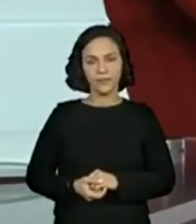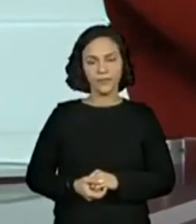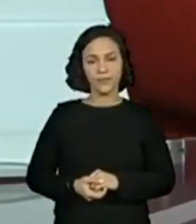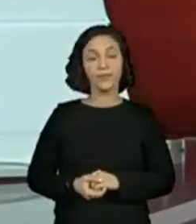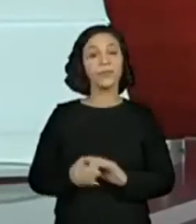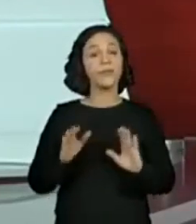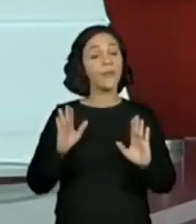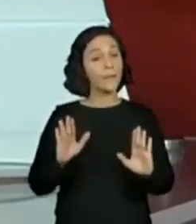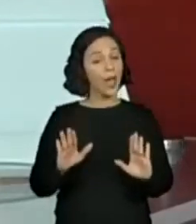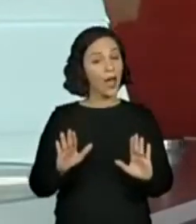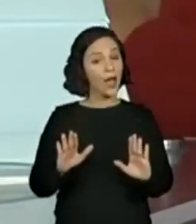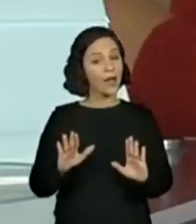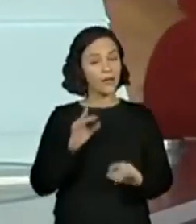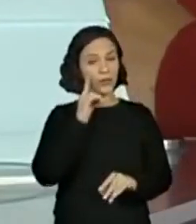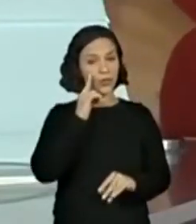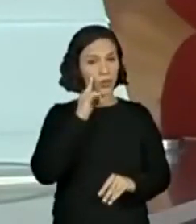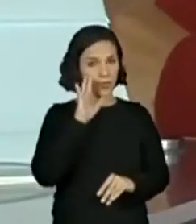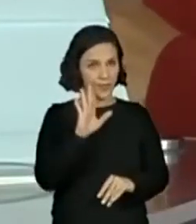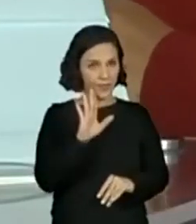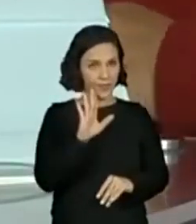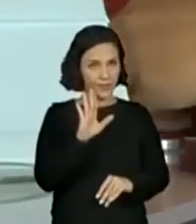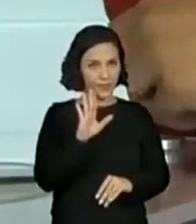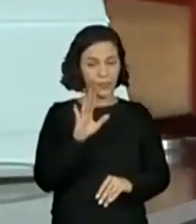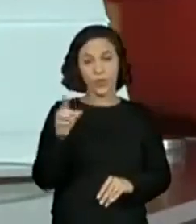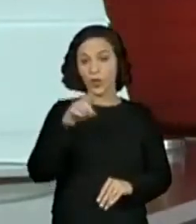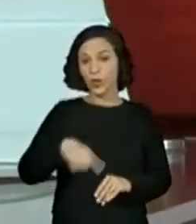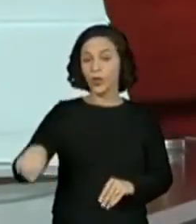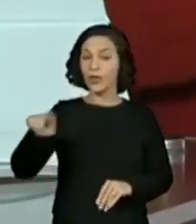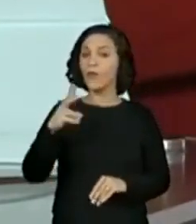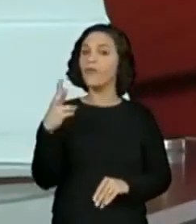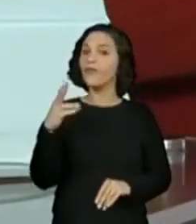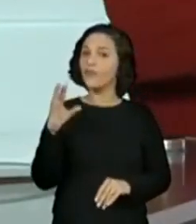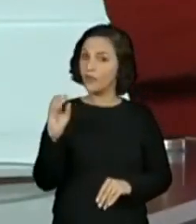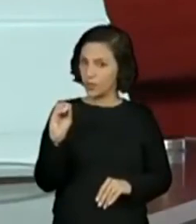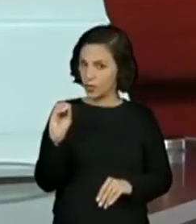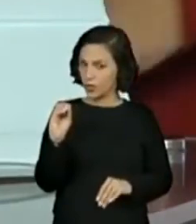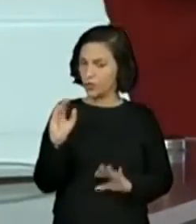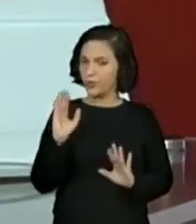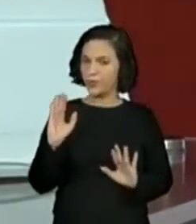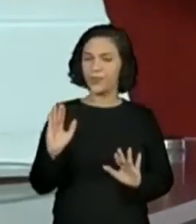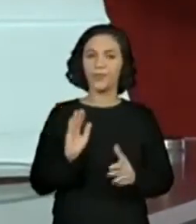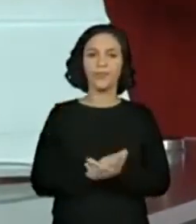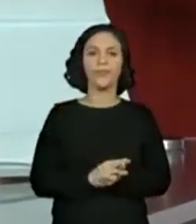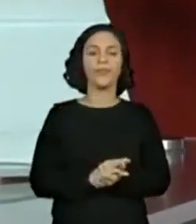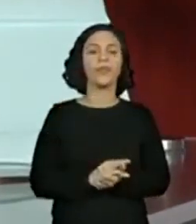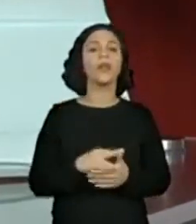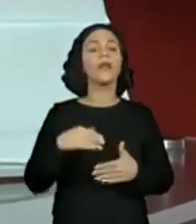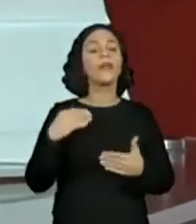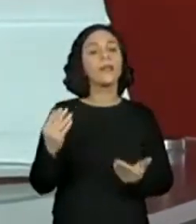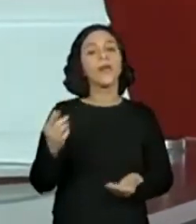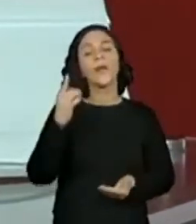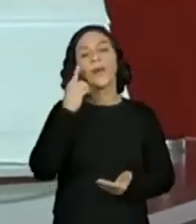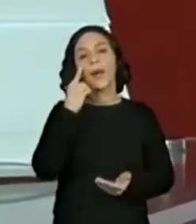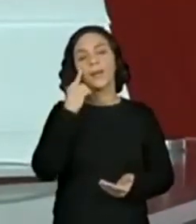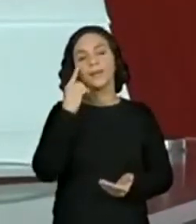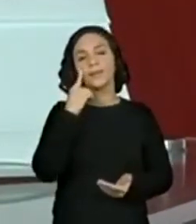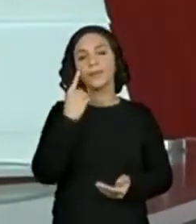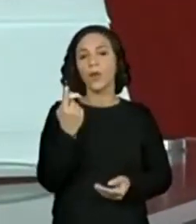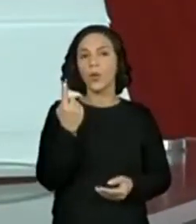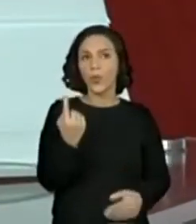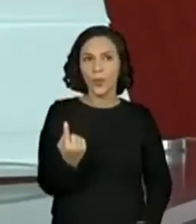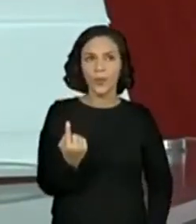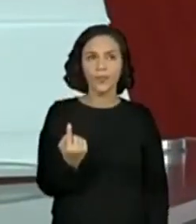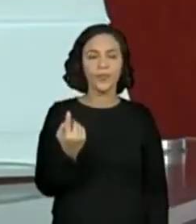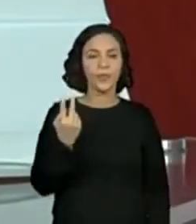Só que tem... A gente tem sete cravos e doze rosas. Então, olha só. Um,